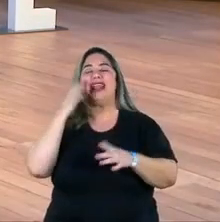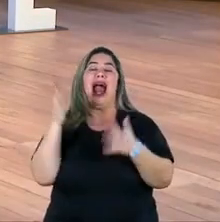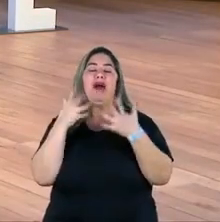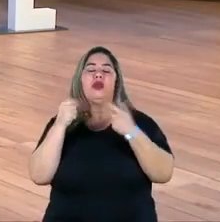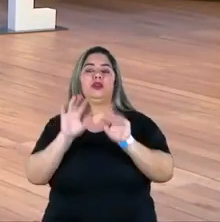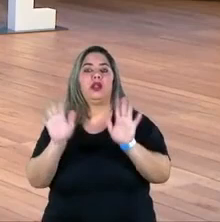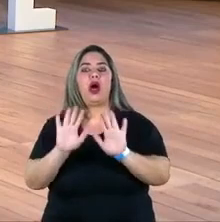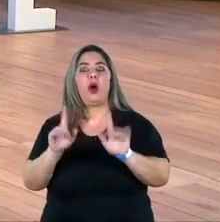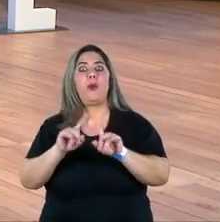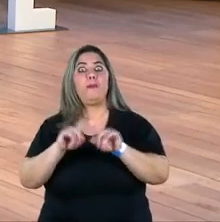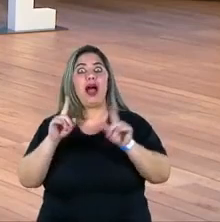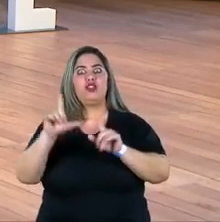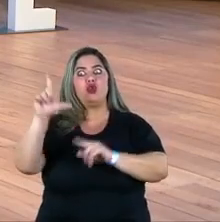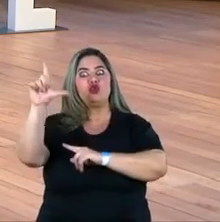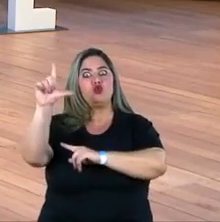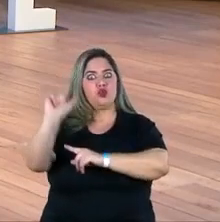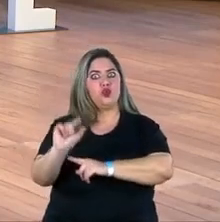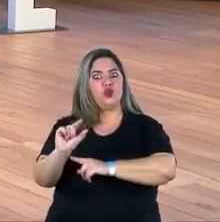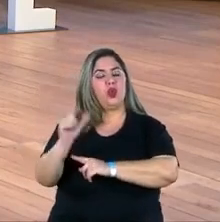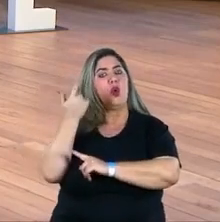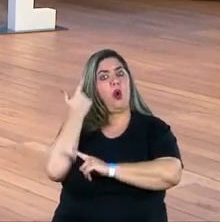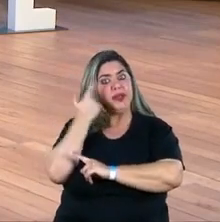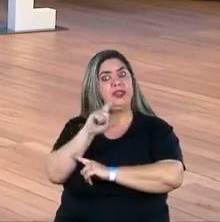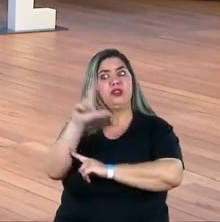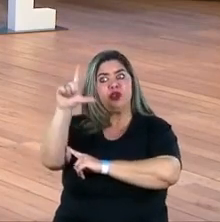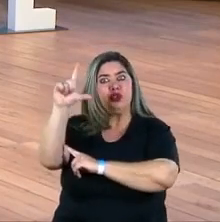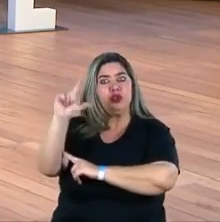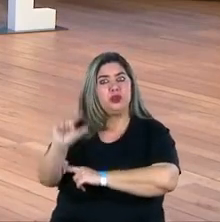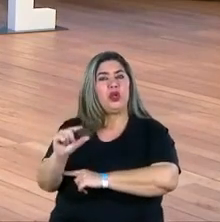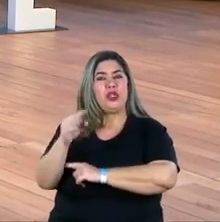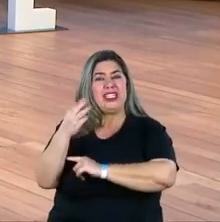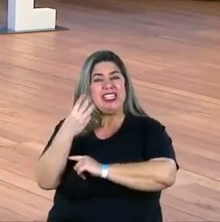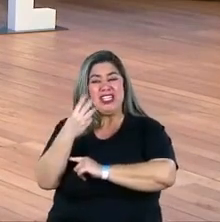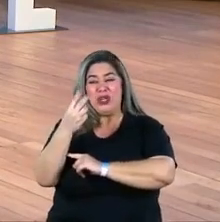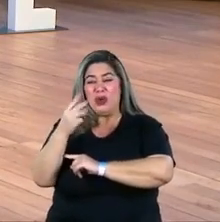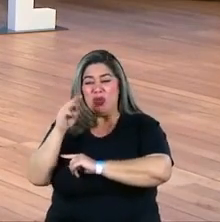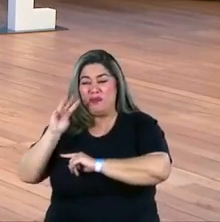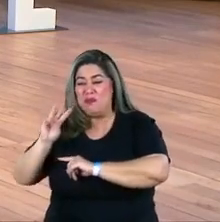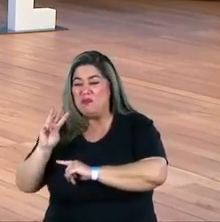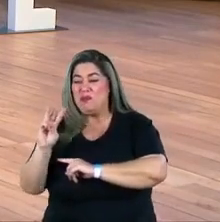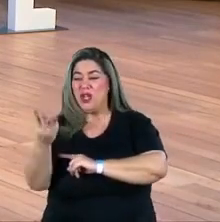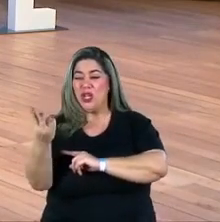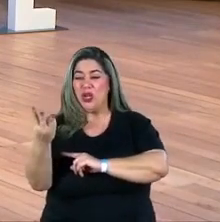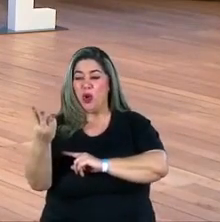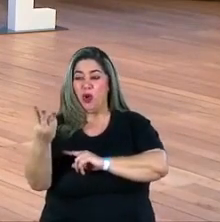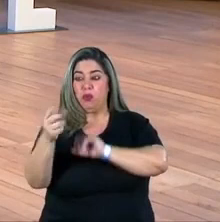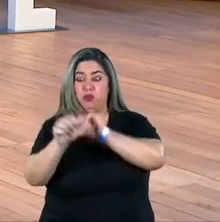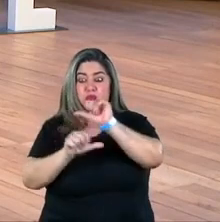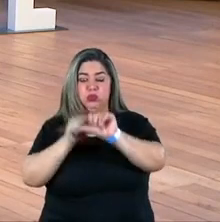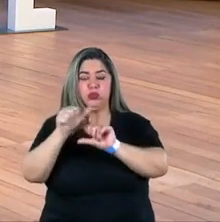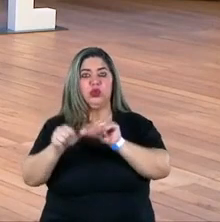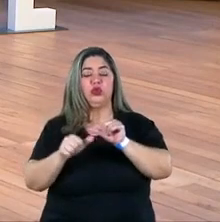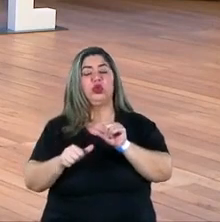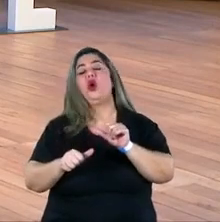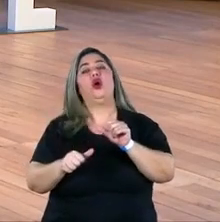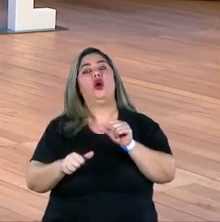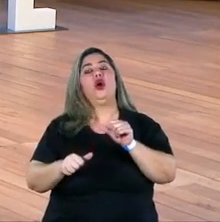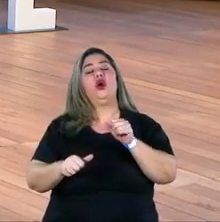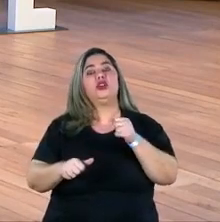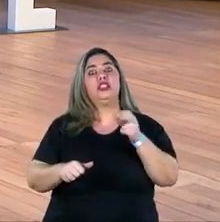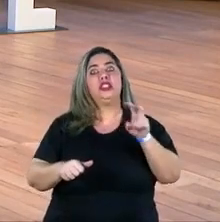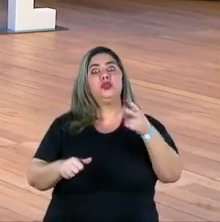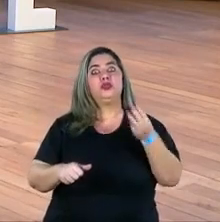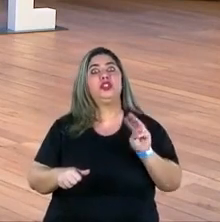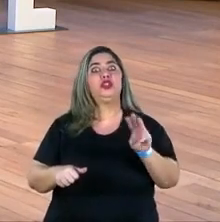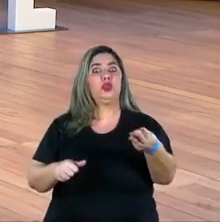em termos de redução, a gente reduziu daqueles 32 milhões para uma média de 4 milhões de brasileiros. Então, isso foi